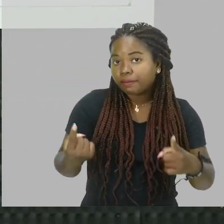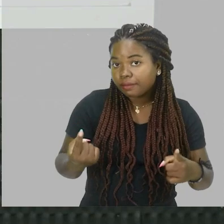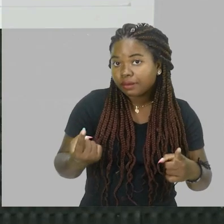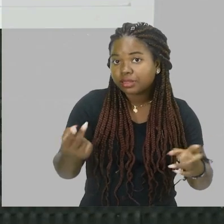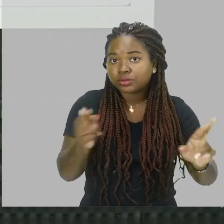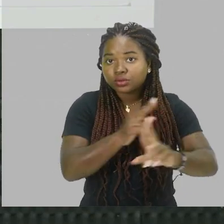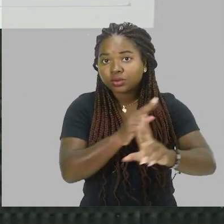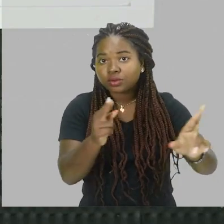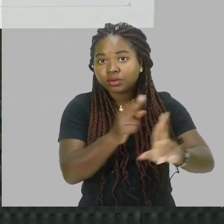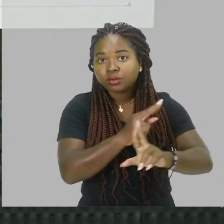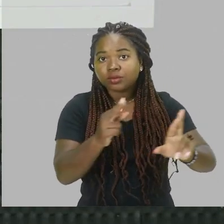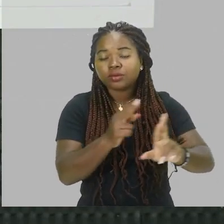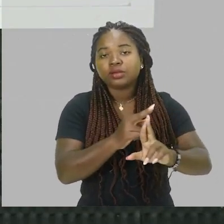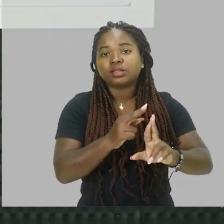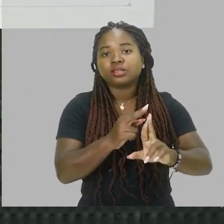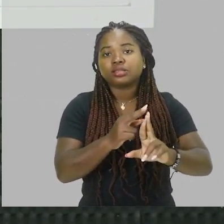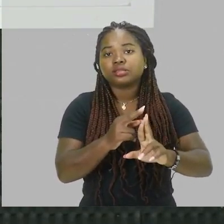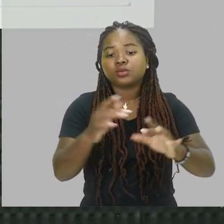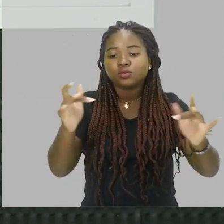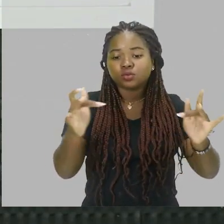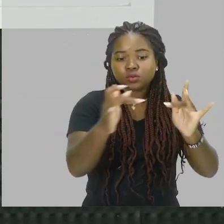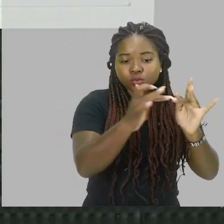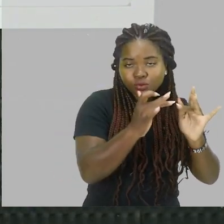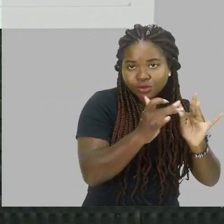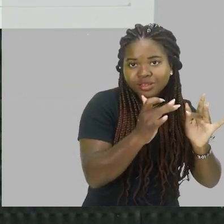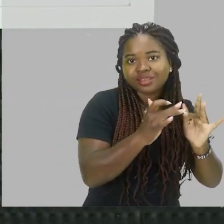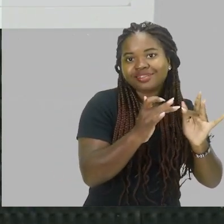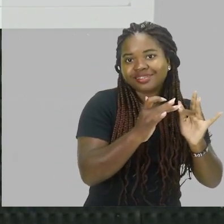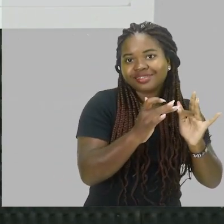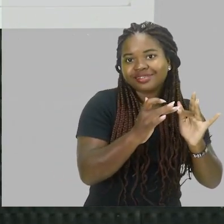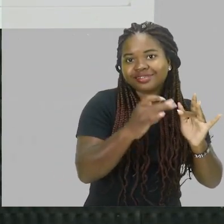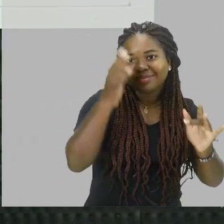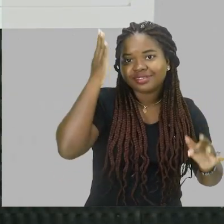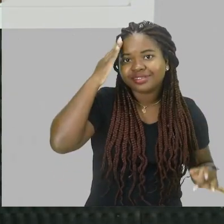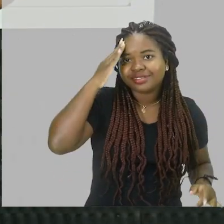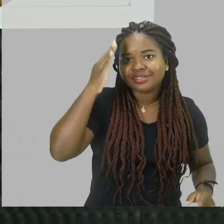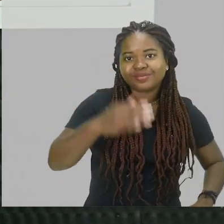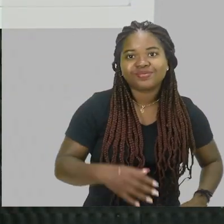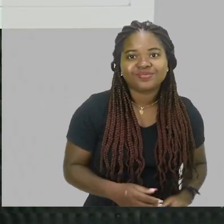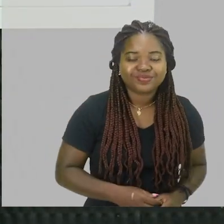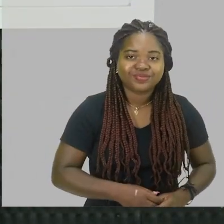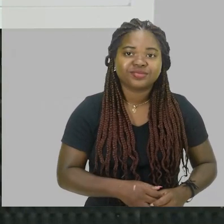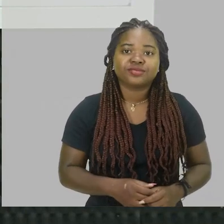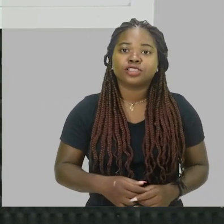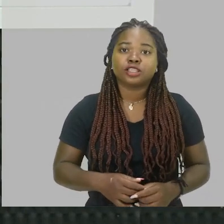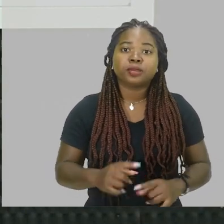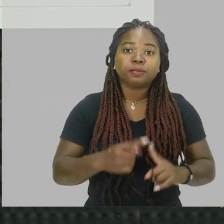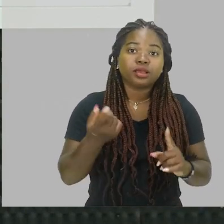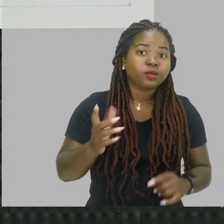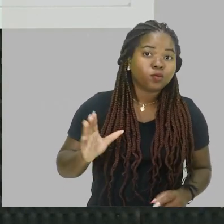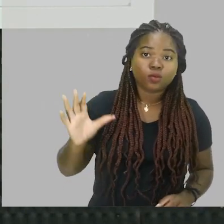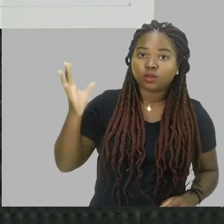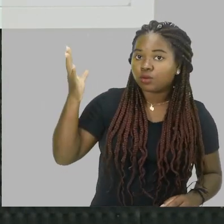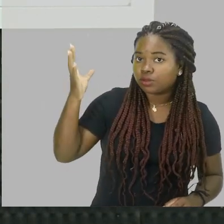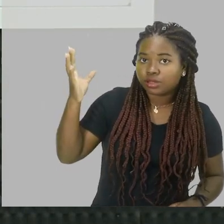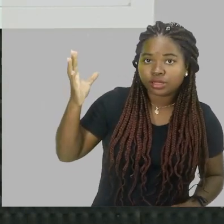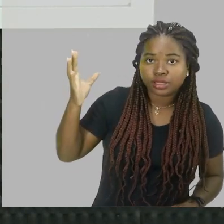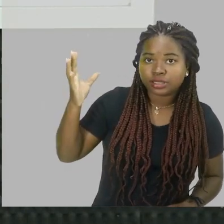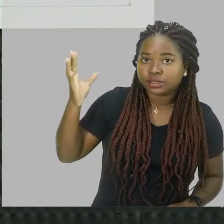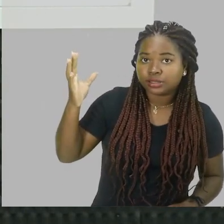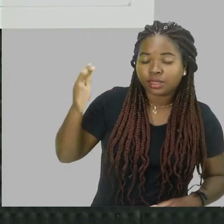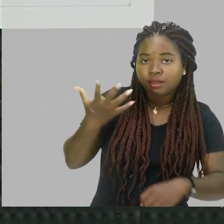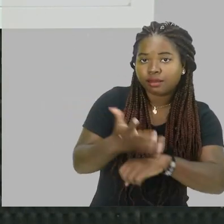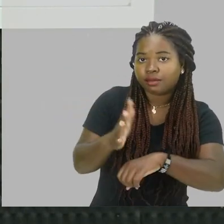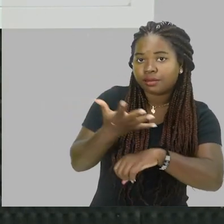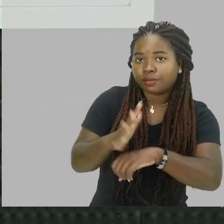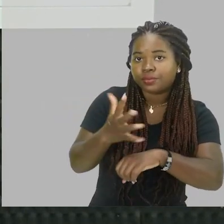desses corpozinhos fugindo desses feixes, justamente por conta do choque que iria ocorrer. E isso não acontece, isso não acontece